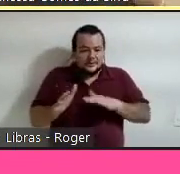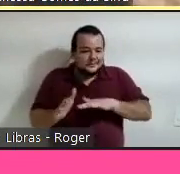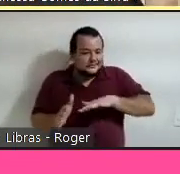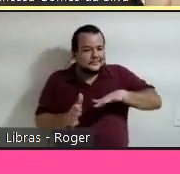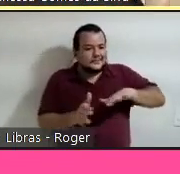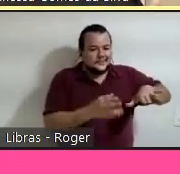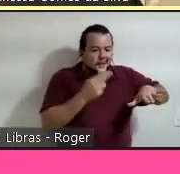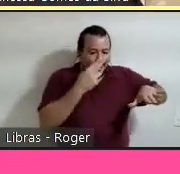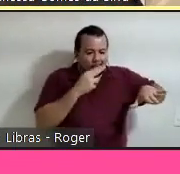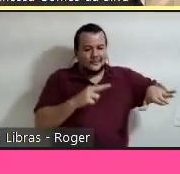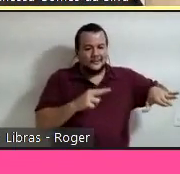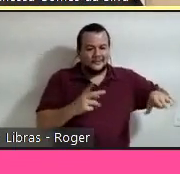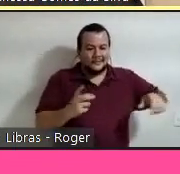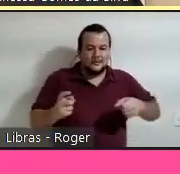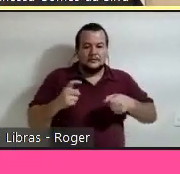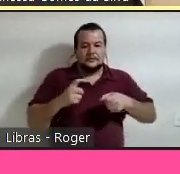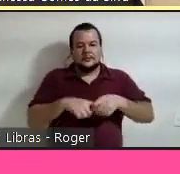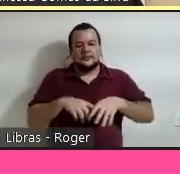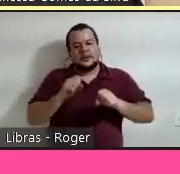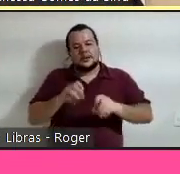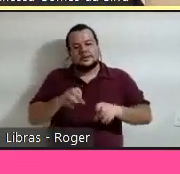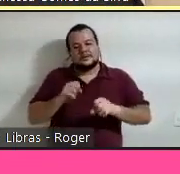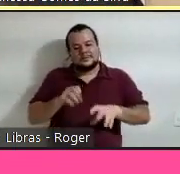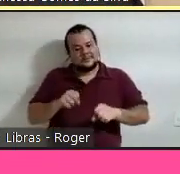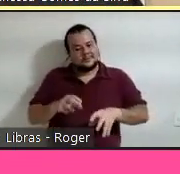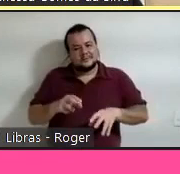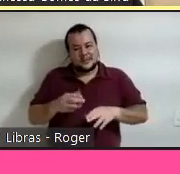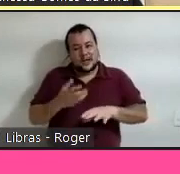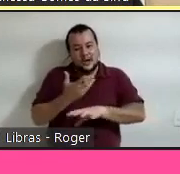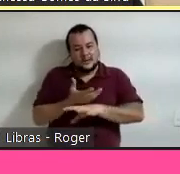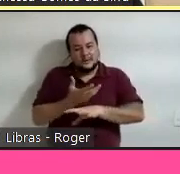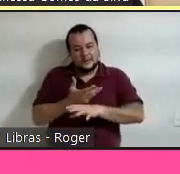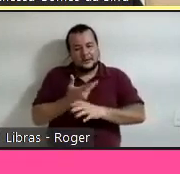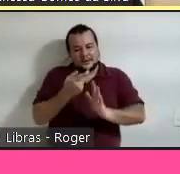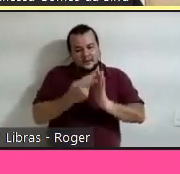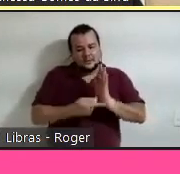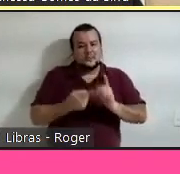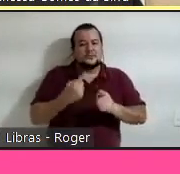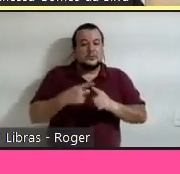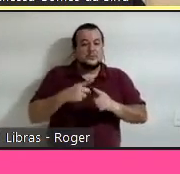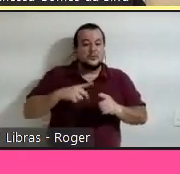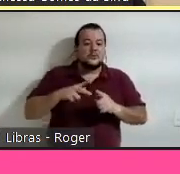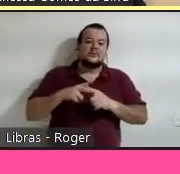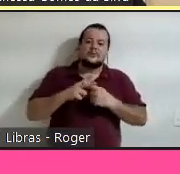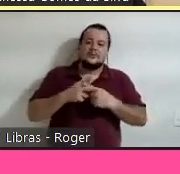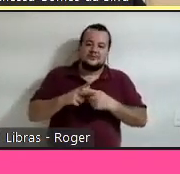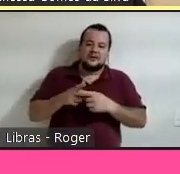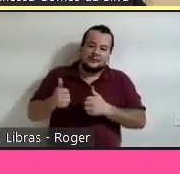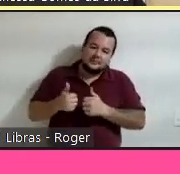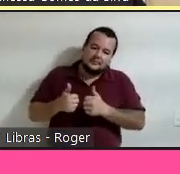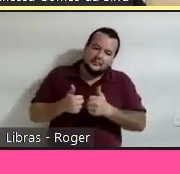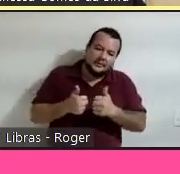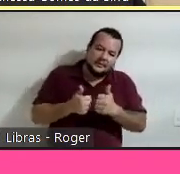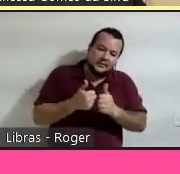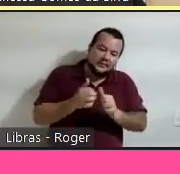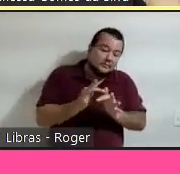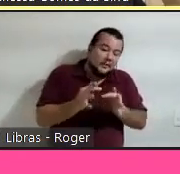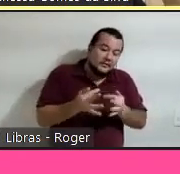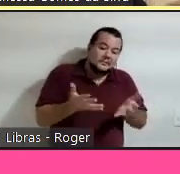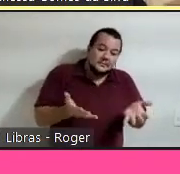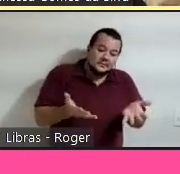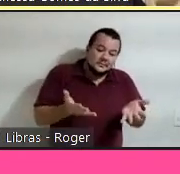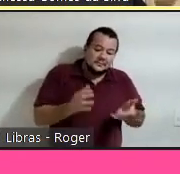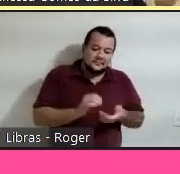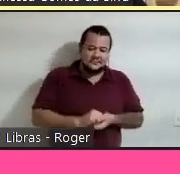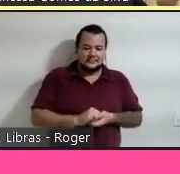voltar a dar uma disciplina de projeto, porque eu tenho um instrumento para fazer o acompanhamento de uma maneira muito simples e